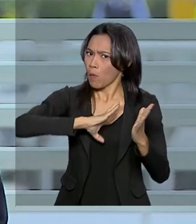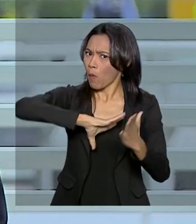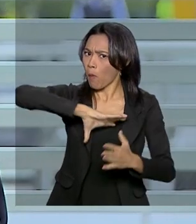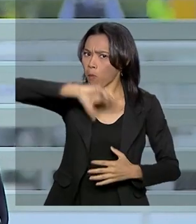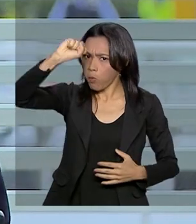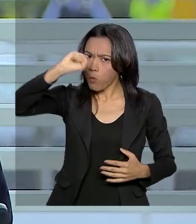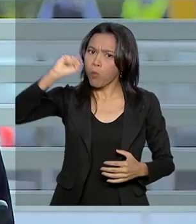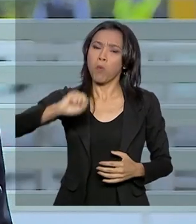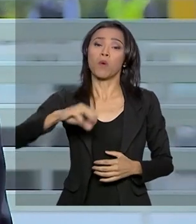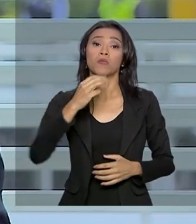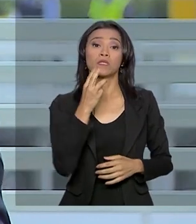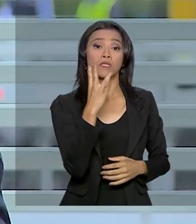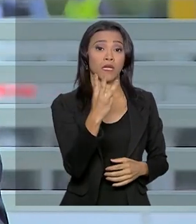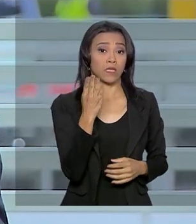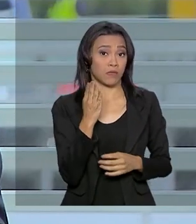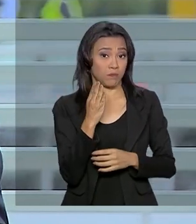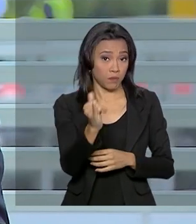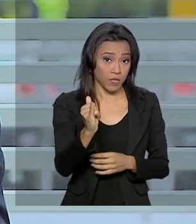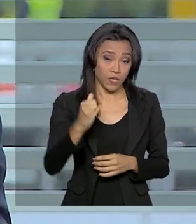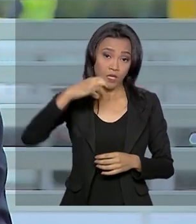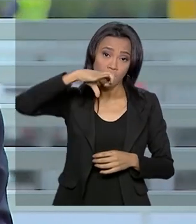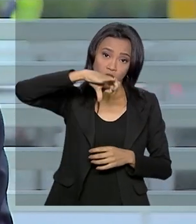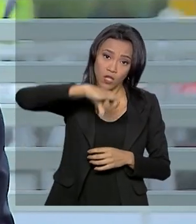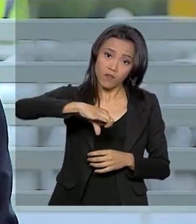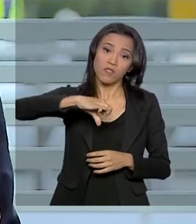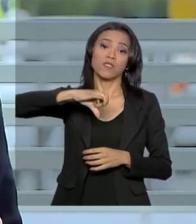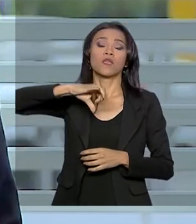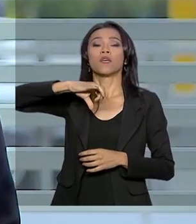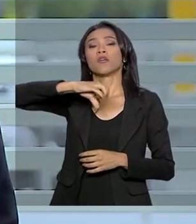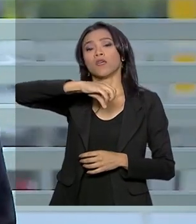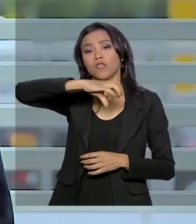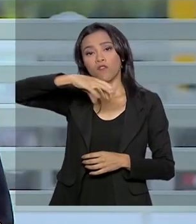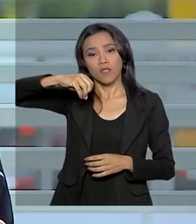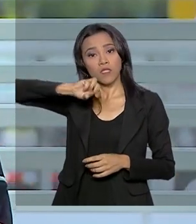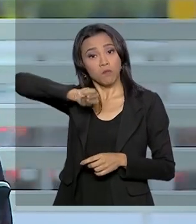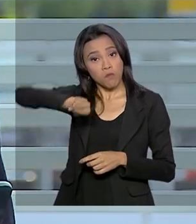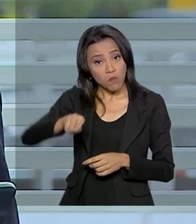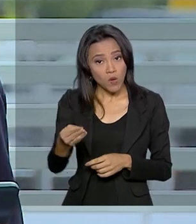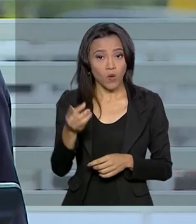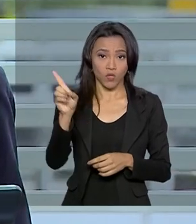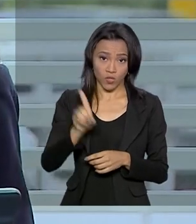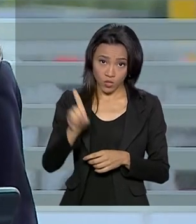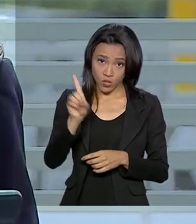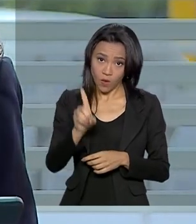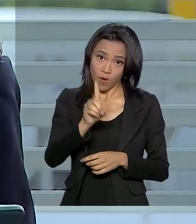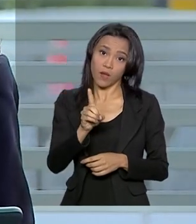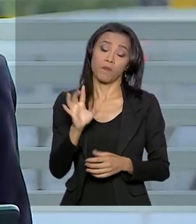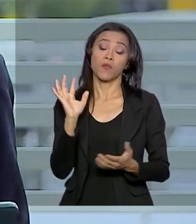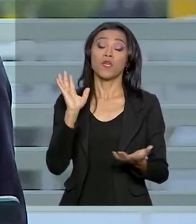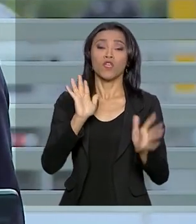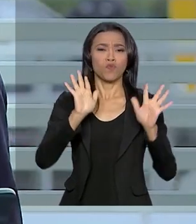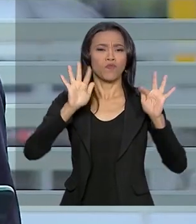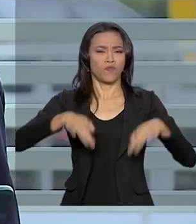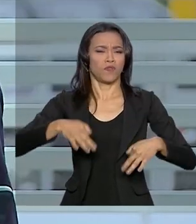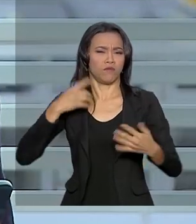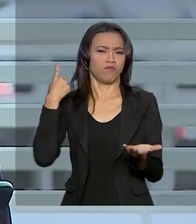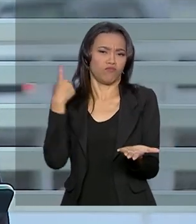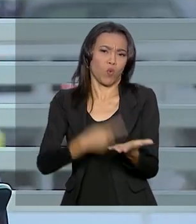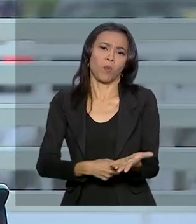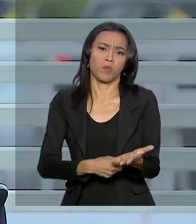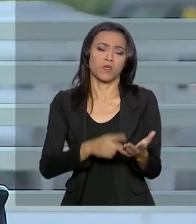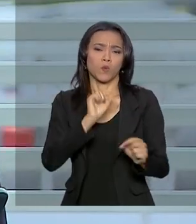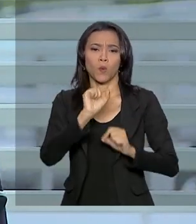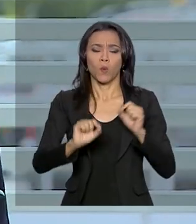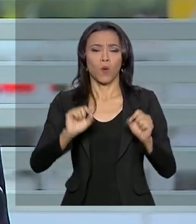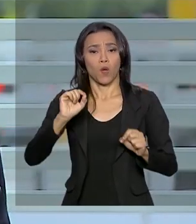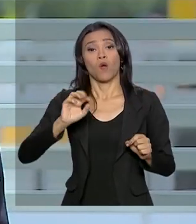chegaram a 3 bilhões e 900 milhões de dólares. Encerrando a agenda de hoje, o vice-presidente Hamilton